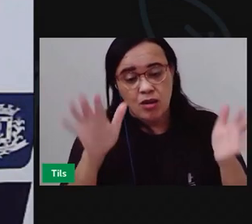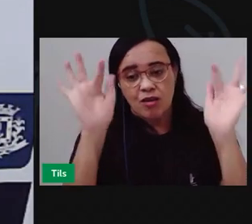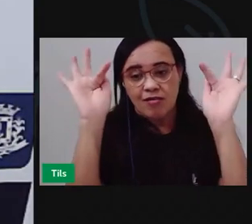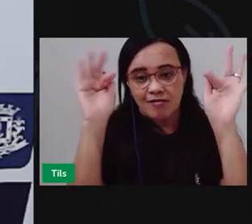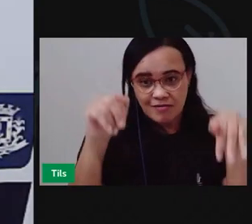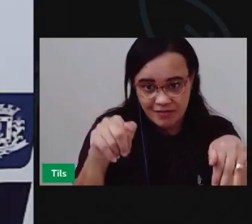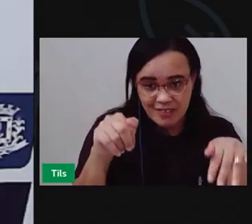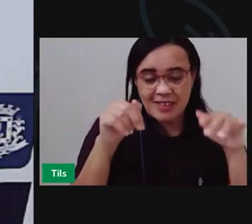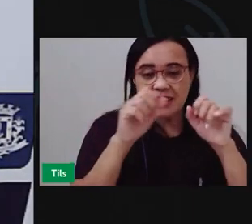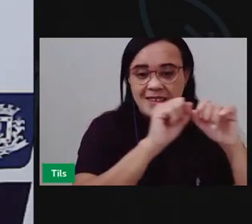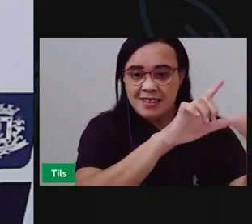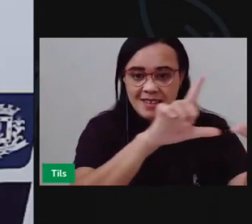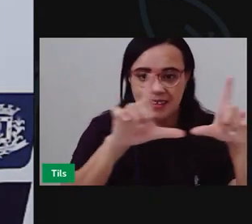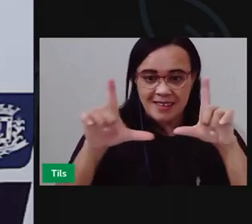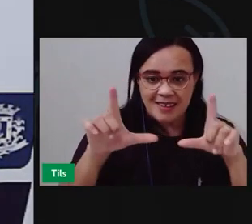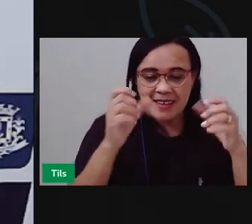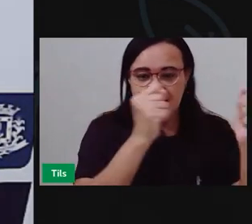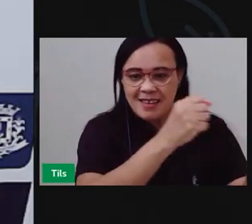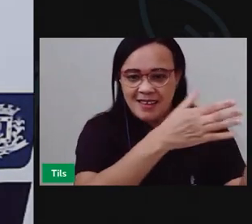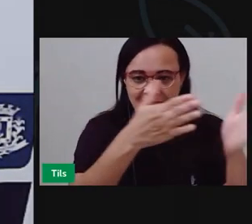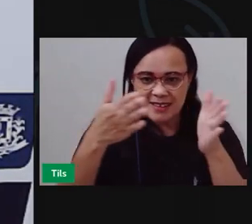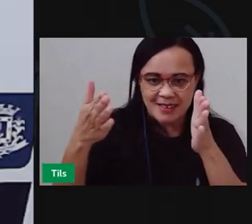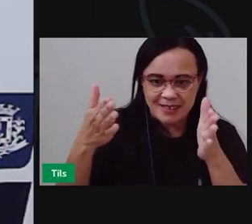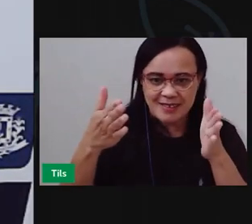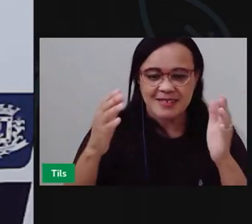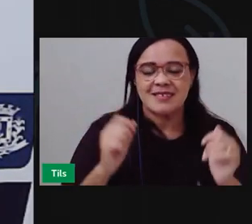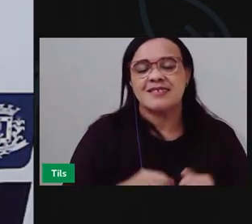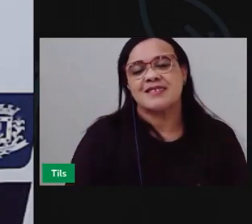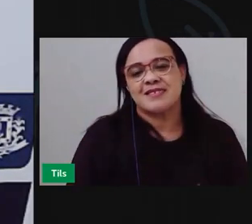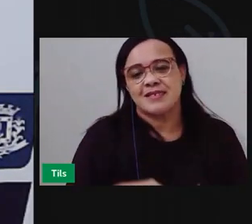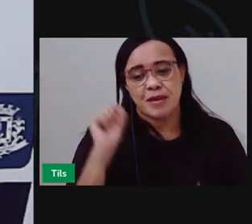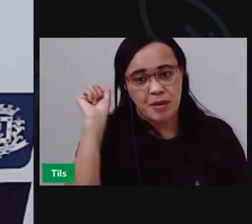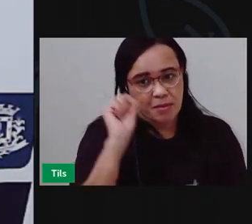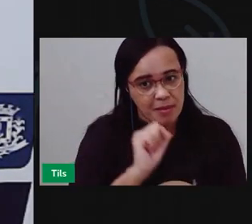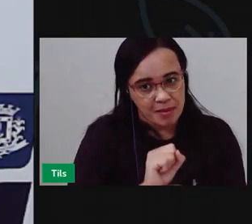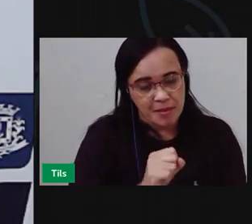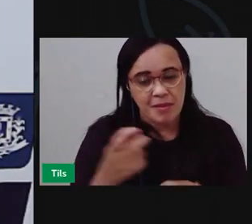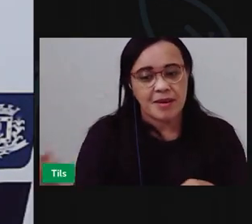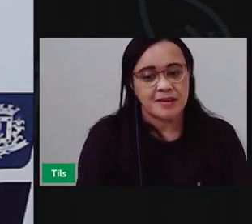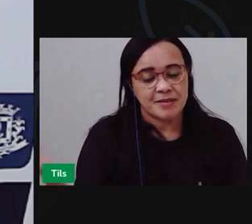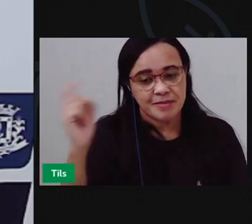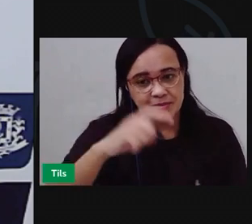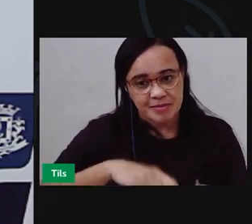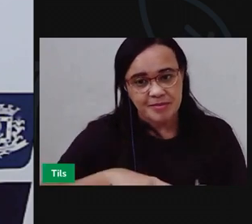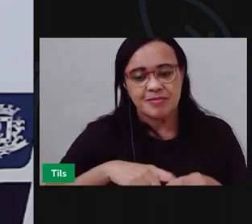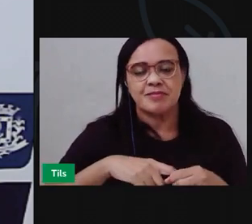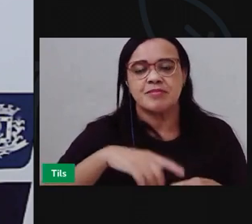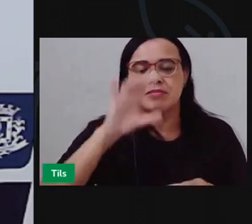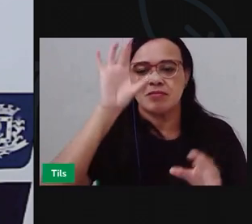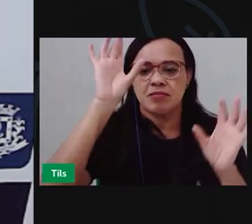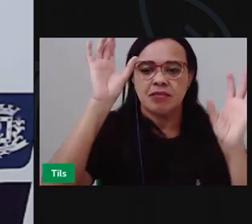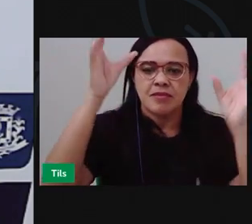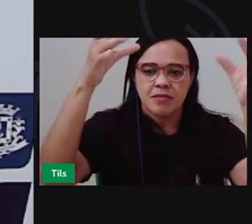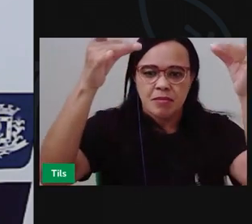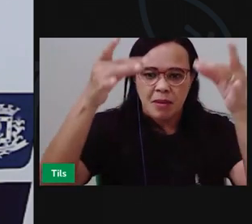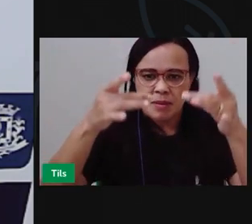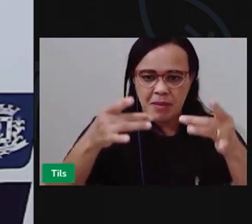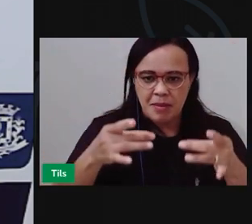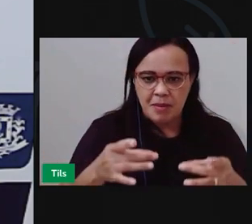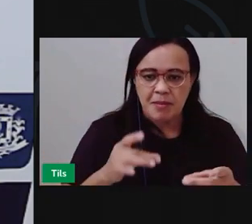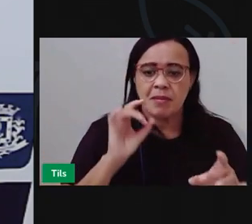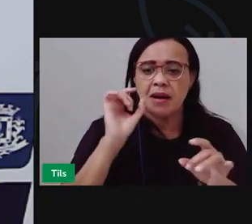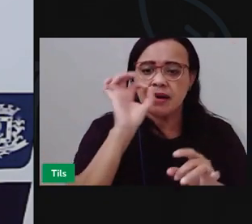Tá Vou parar De mostrar O slide E vou Retomar Com vocês Os pontos Importantes Dessa aula